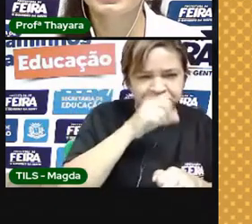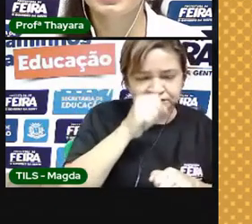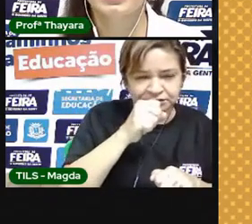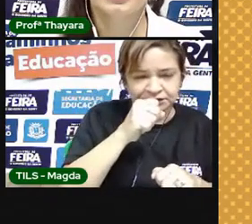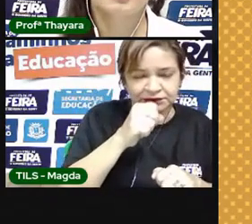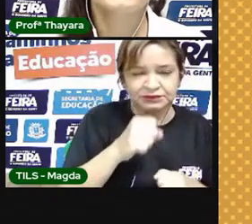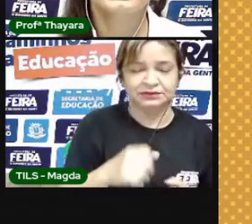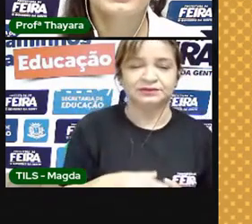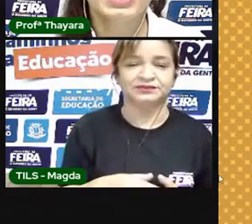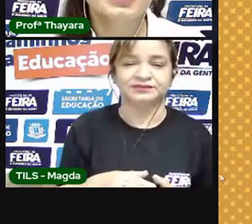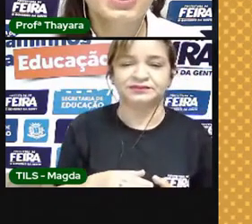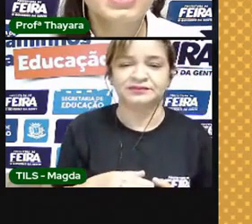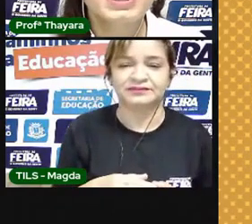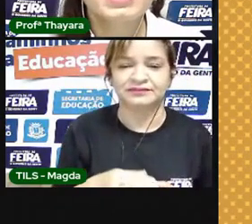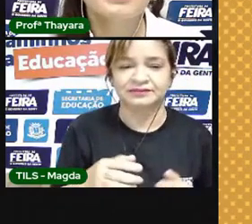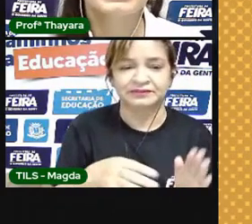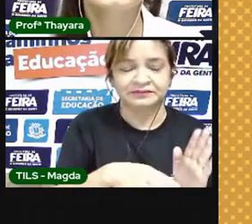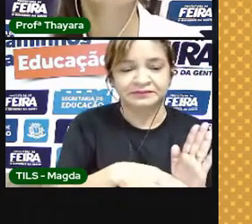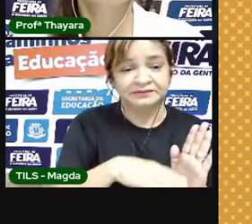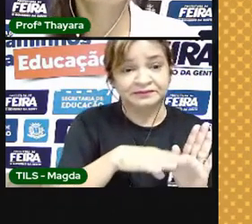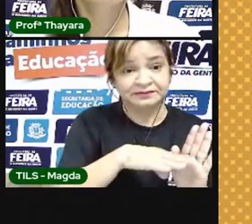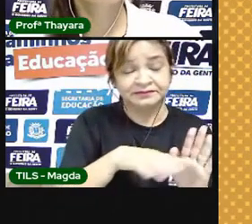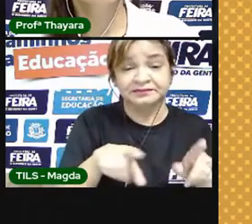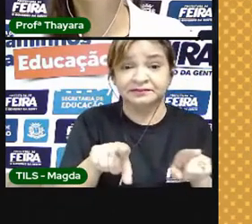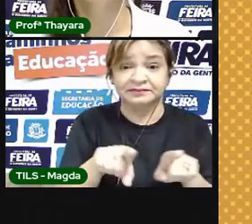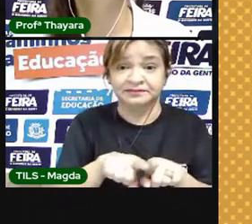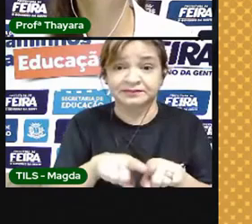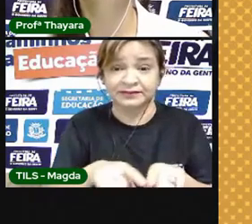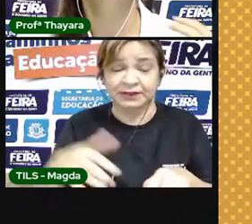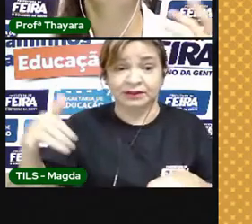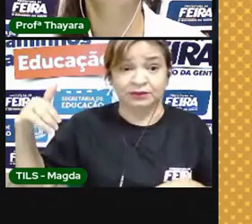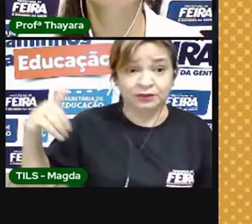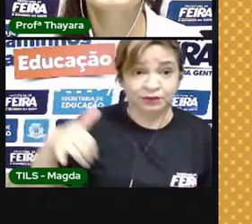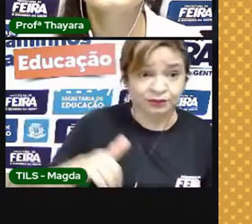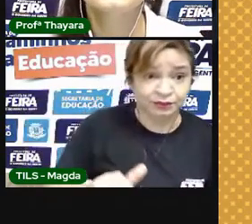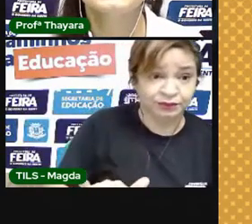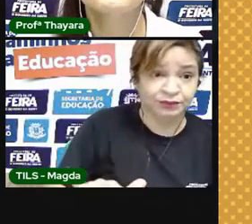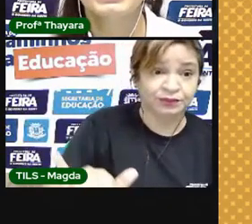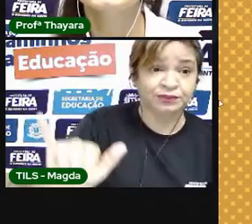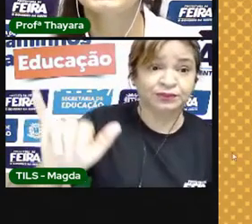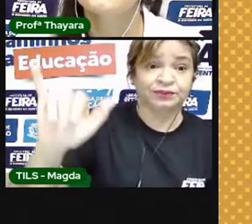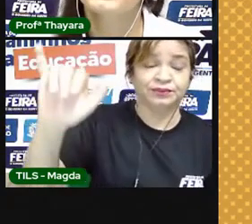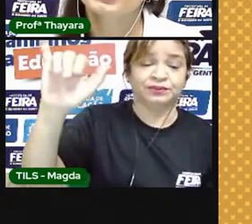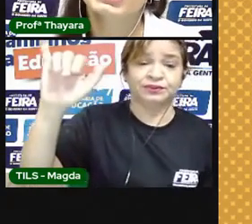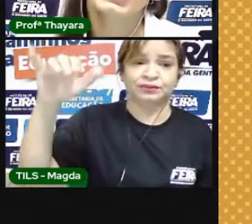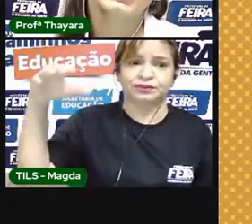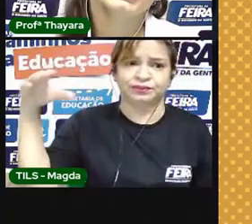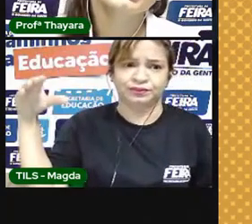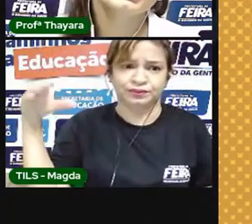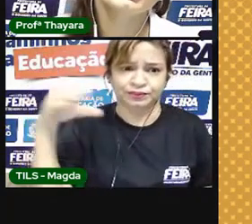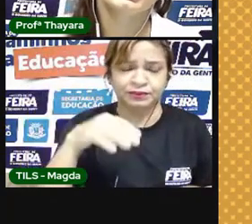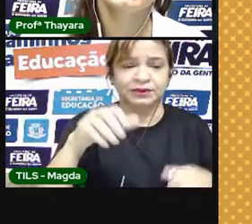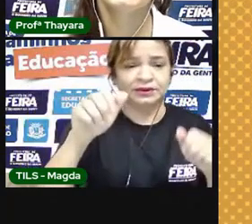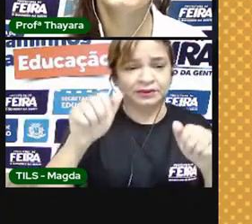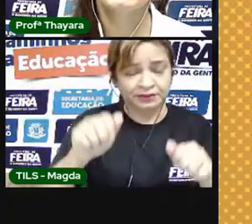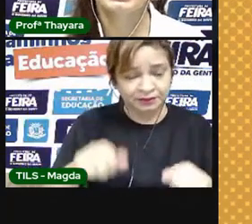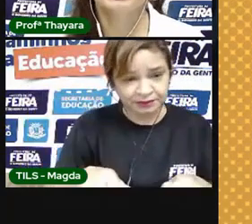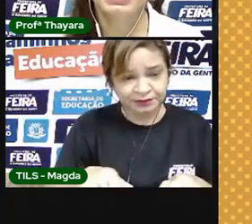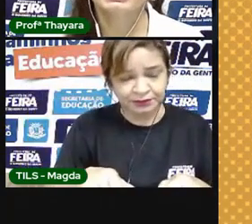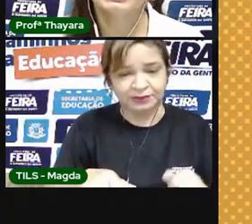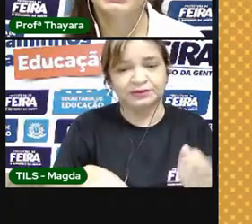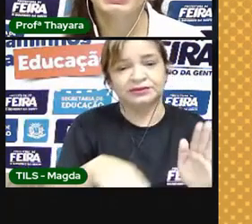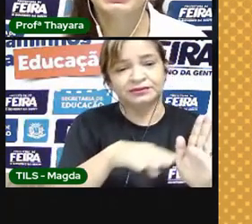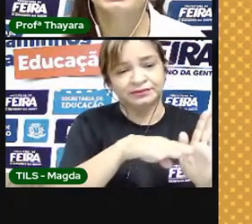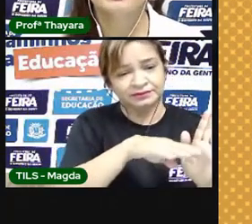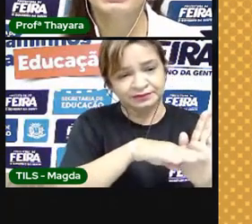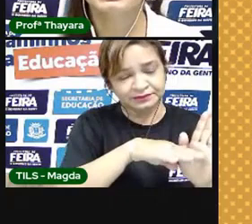E, como eu tinha falado para vocês também, né? Os aviões supersônicos, os balões de medição climática podem atingir essa